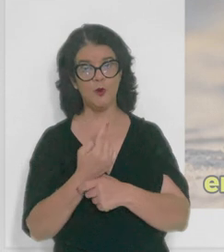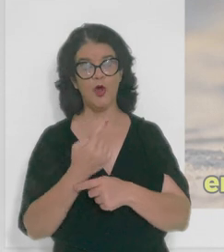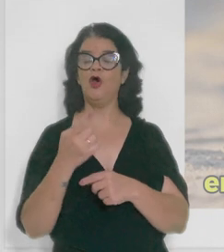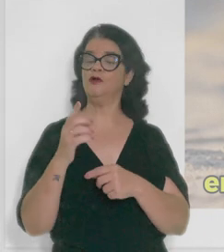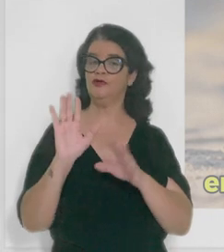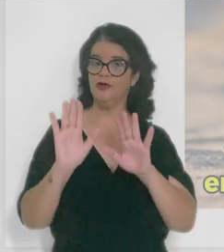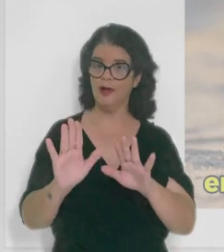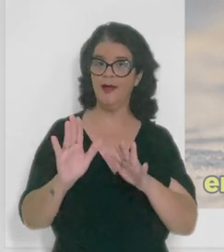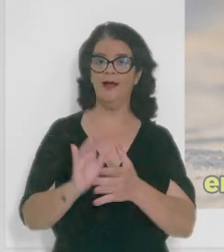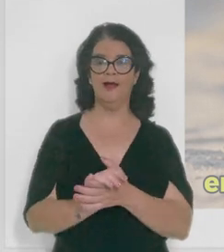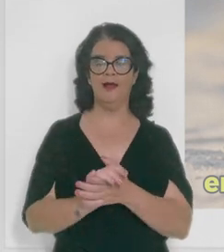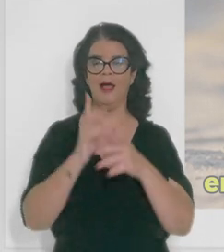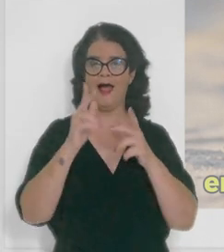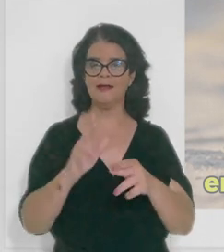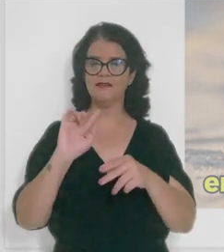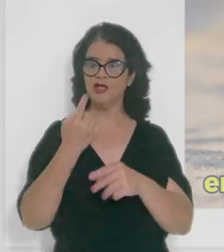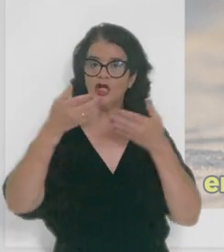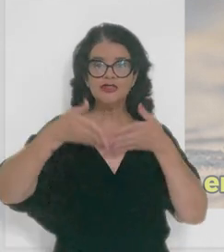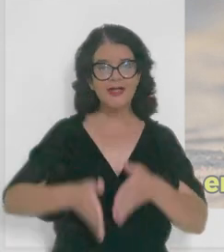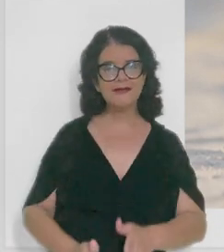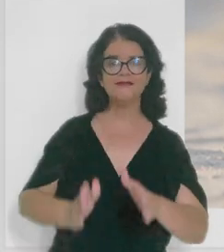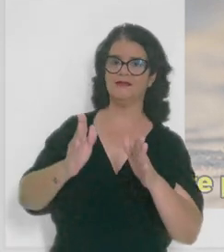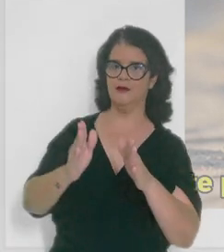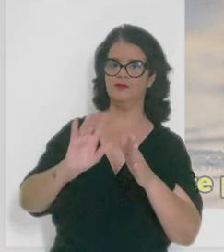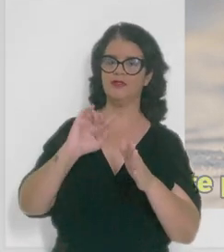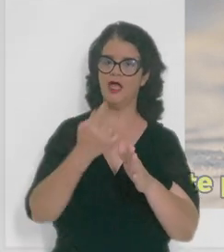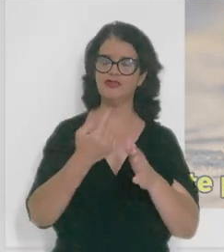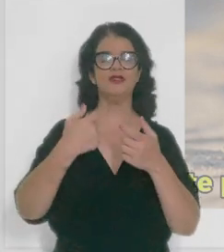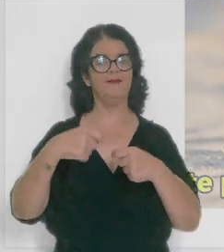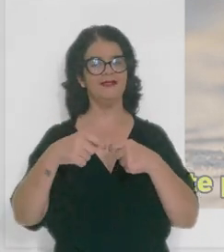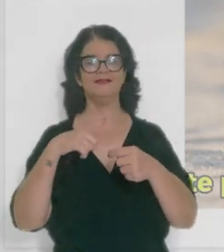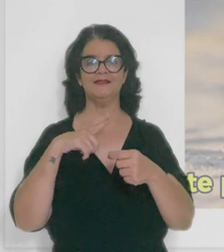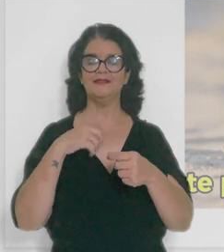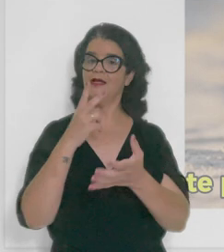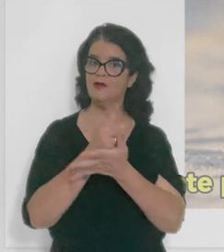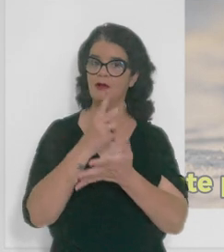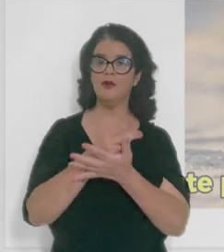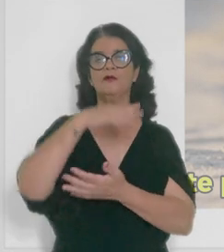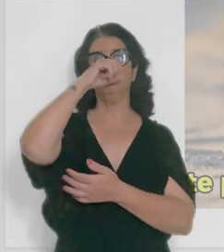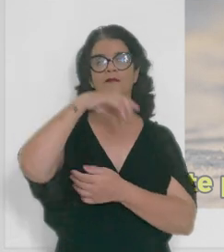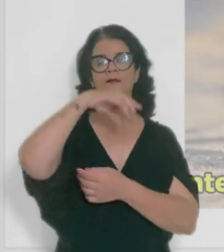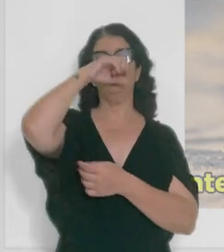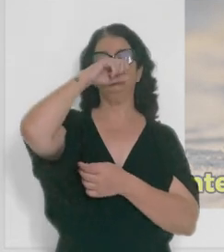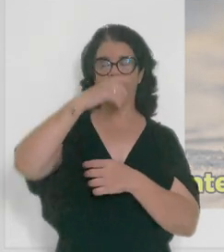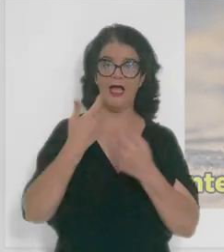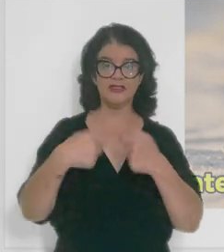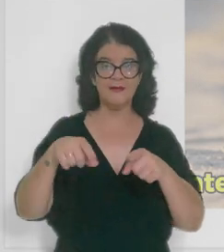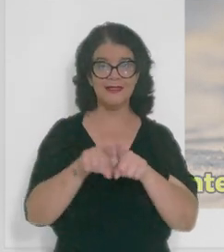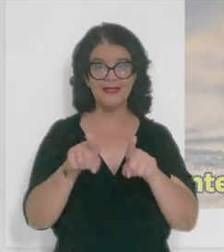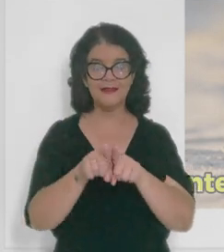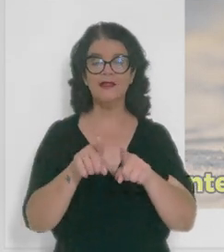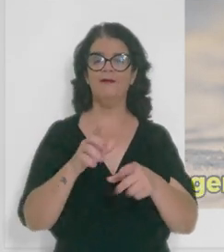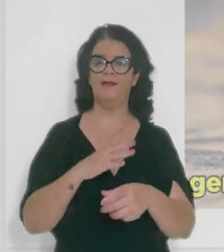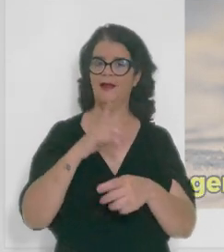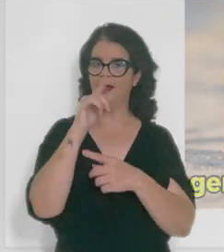nós, por acaso, nós, assim que nós nascemos, né? A gente precisa estar o tempo inteiro respirando, né? A gente também precisa